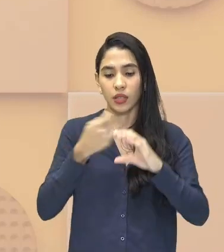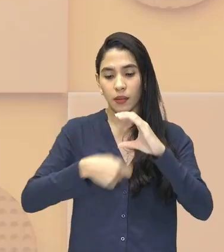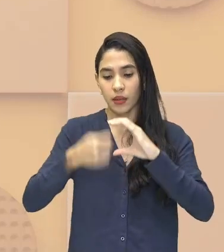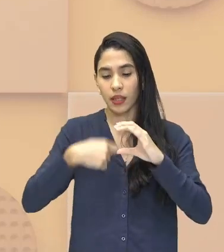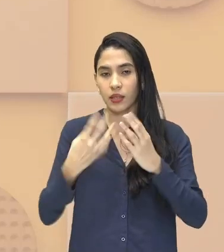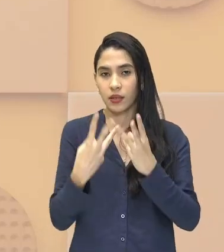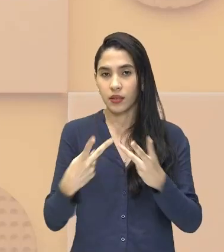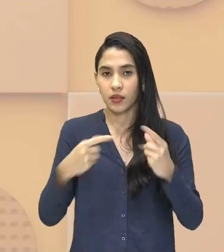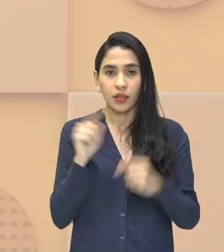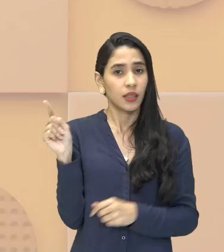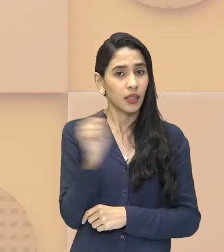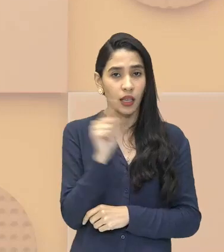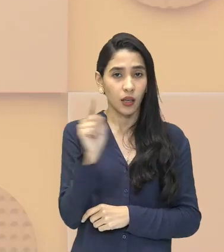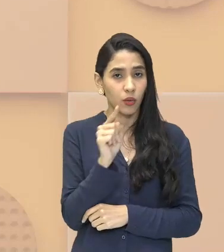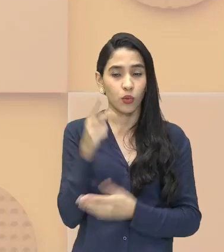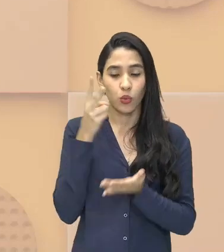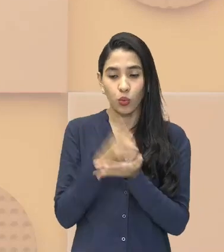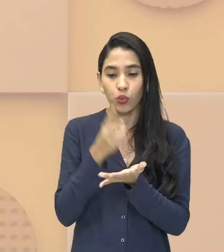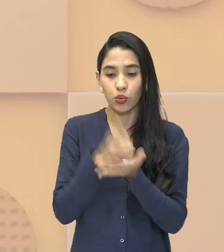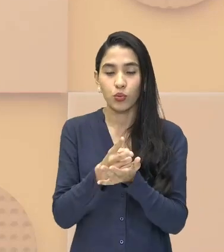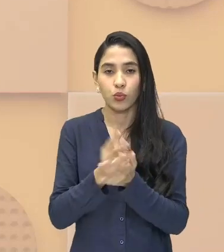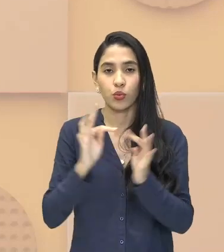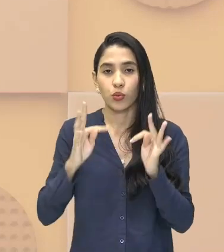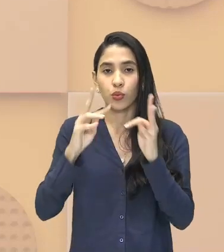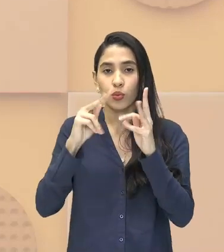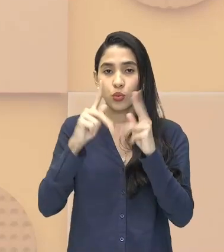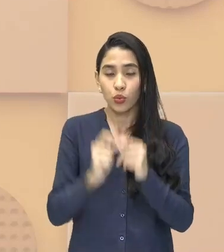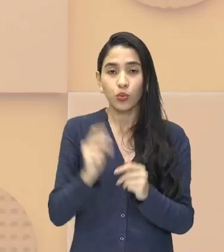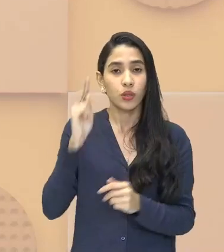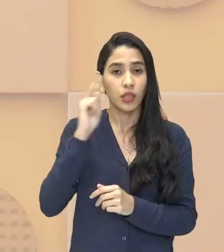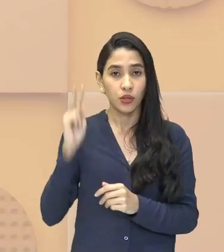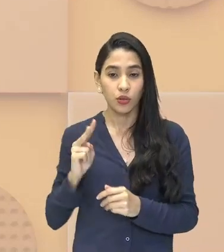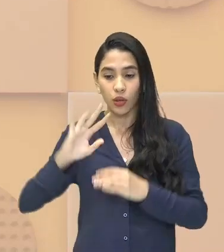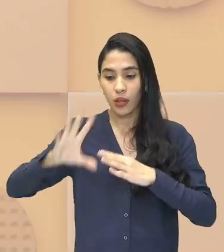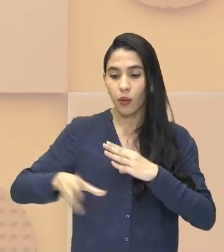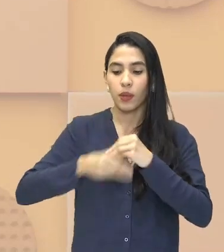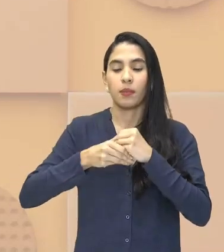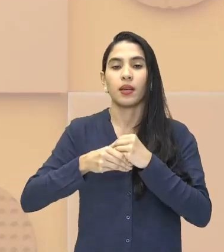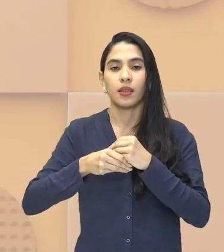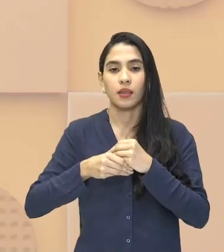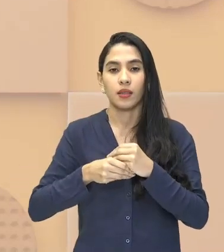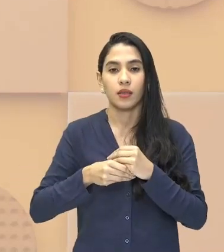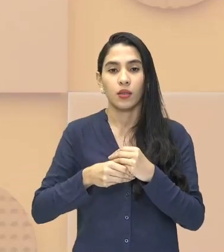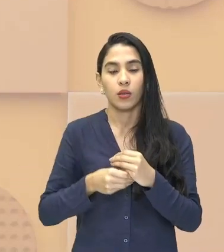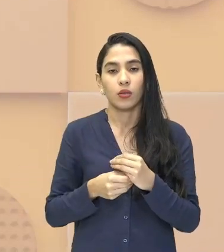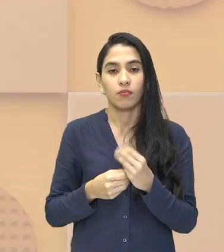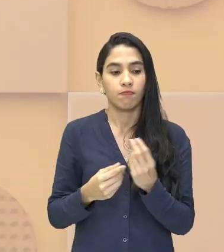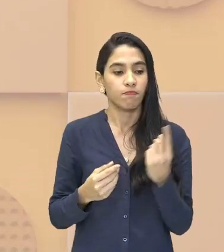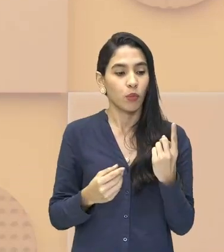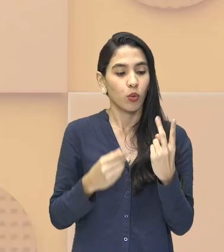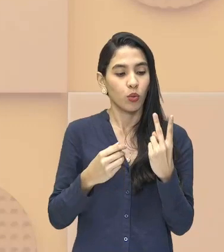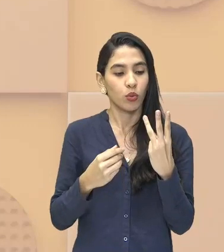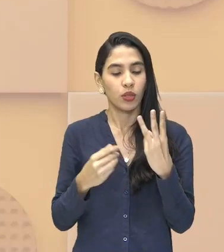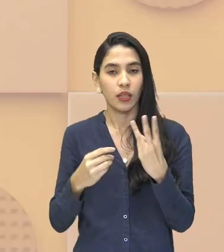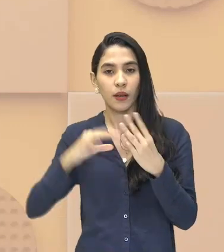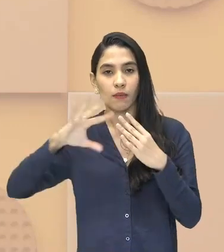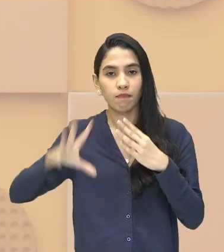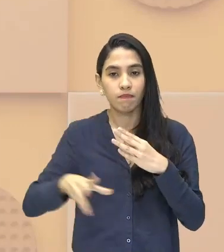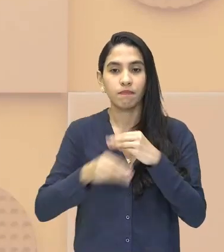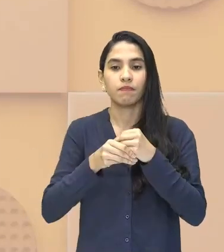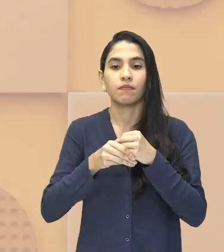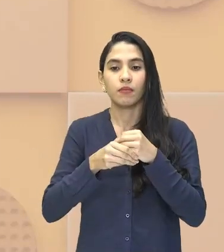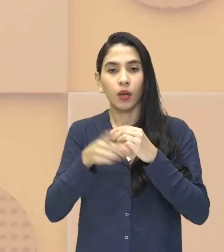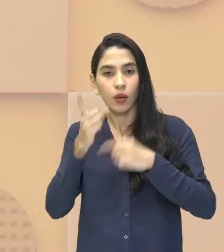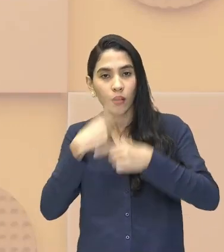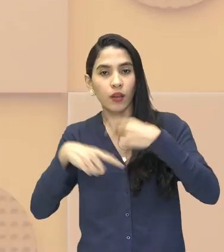deixaram de existir. Tudo na história é complementar. Então, um vai evoluindo até